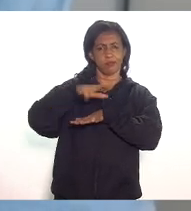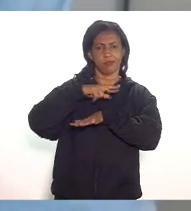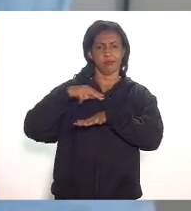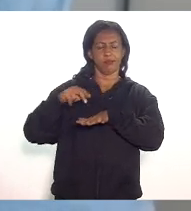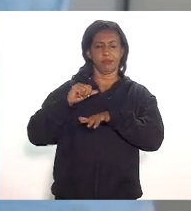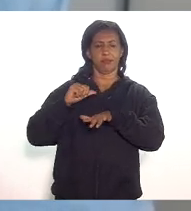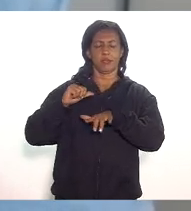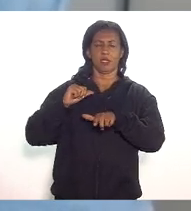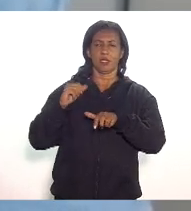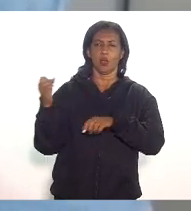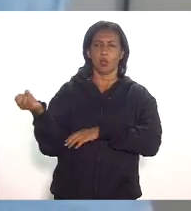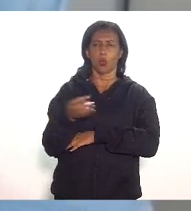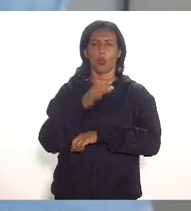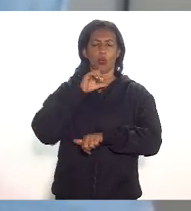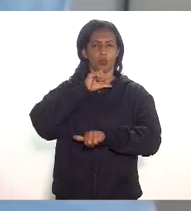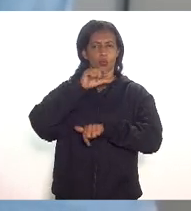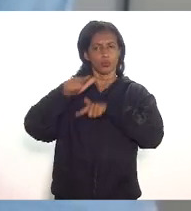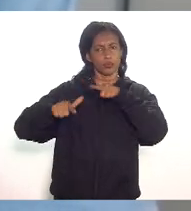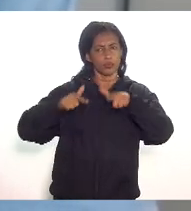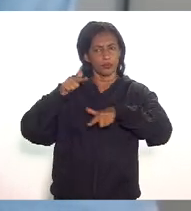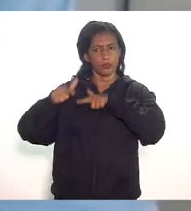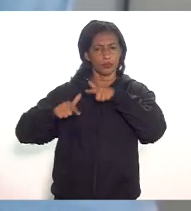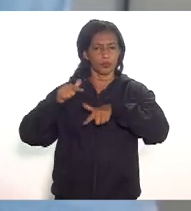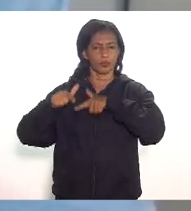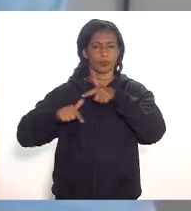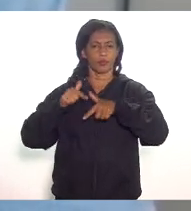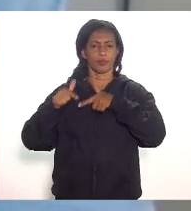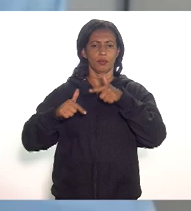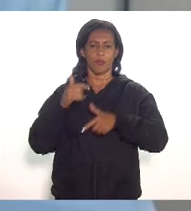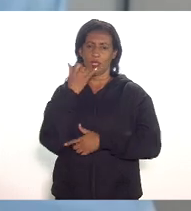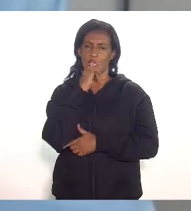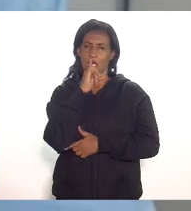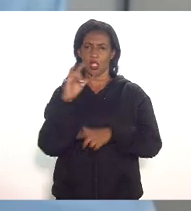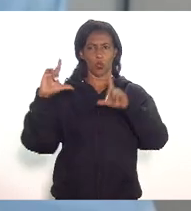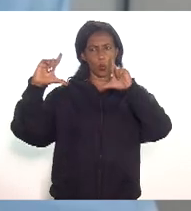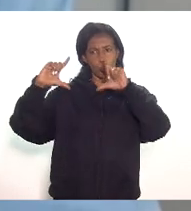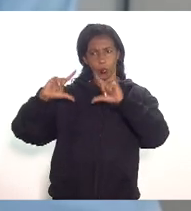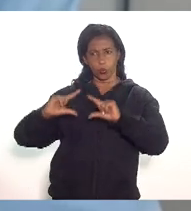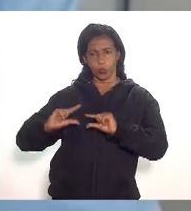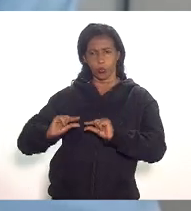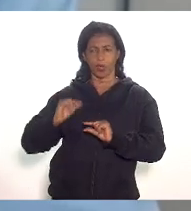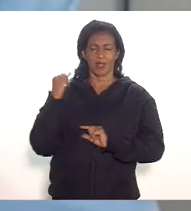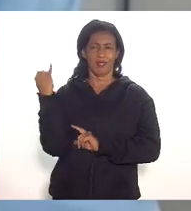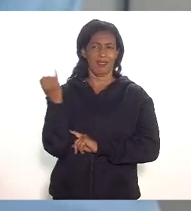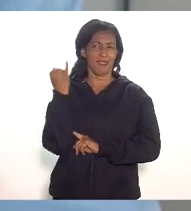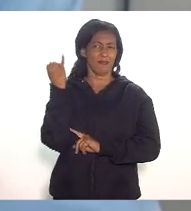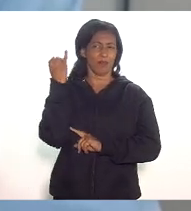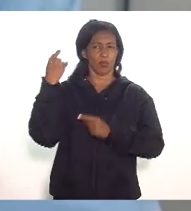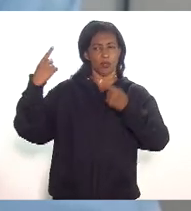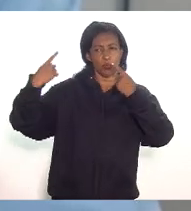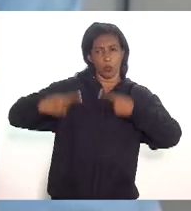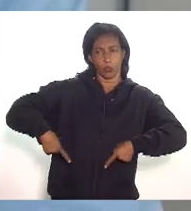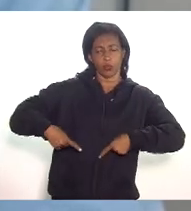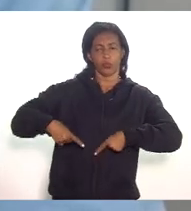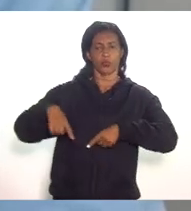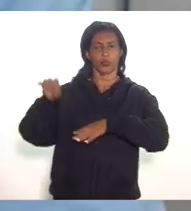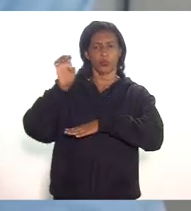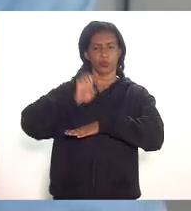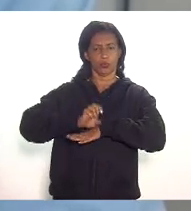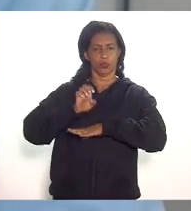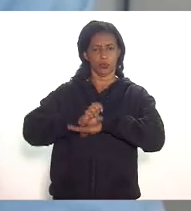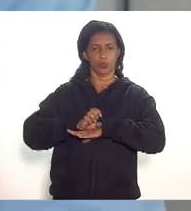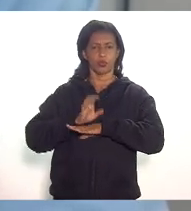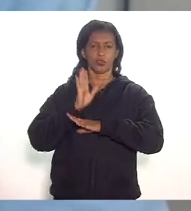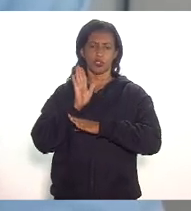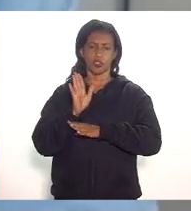geração de emprego dos projetos em si ele reduz o custo de energia que é um insumo fundamental para a competitividade do Estado como